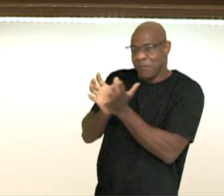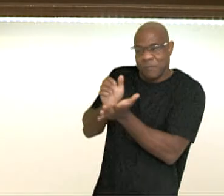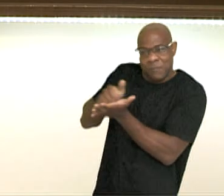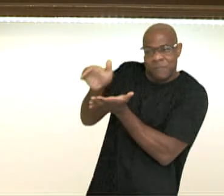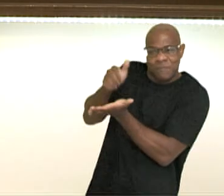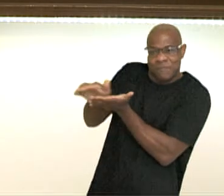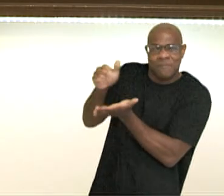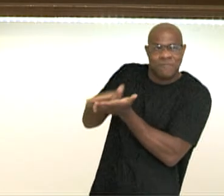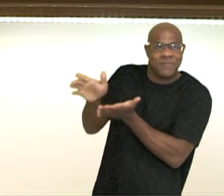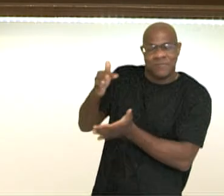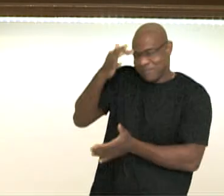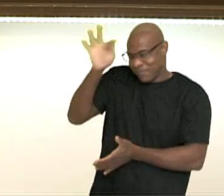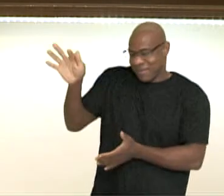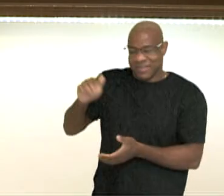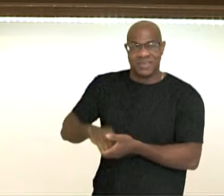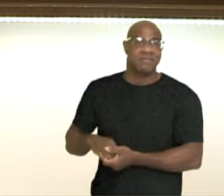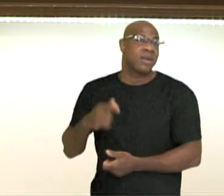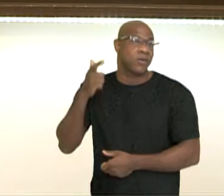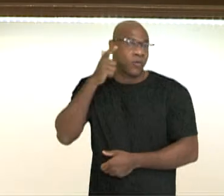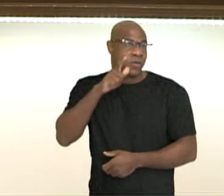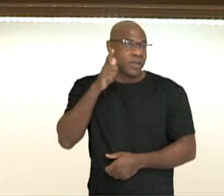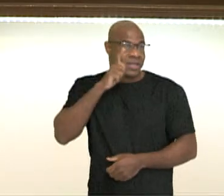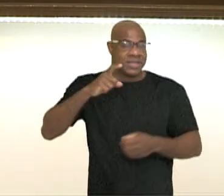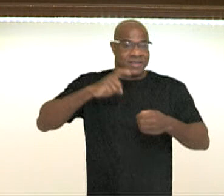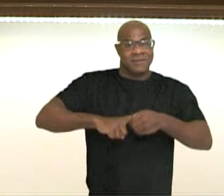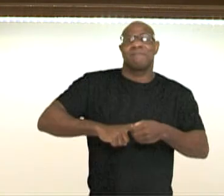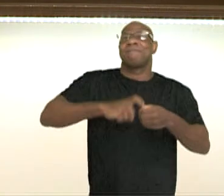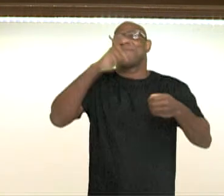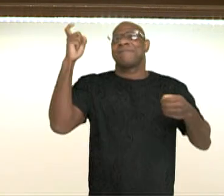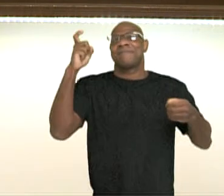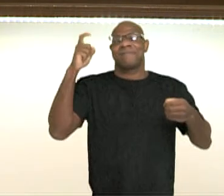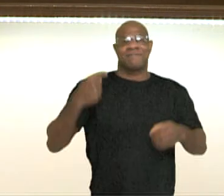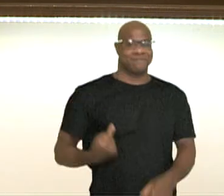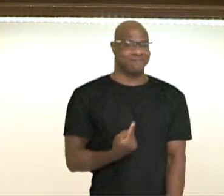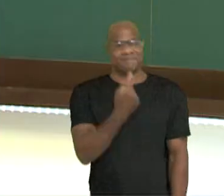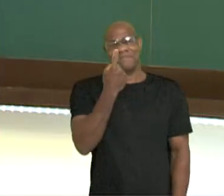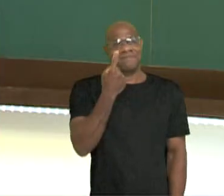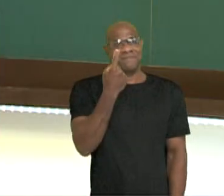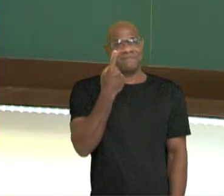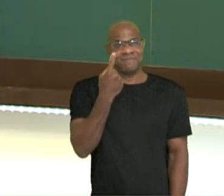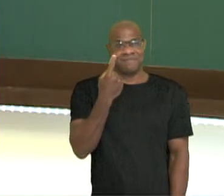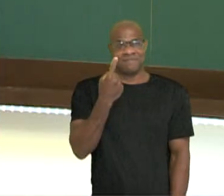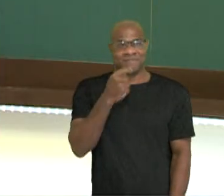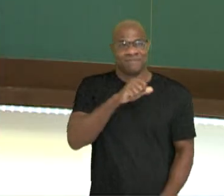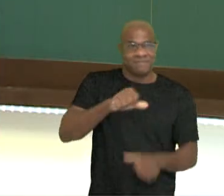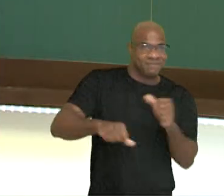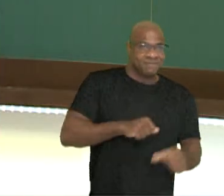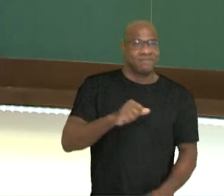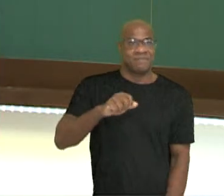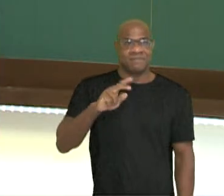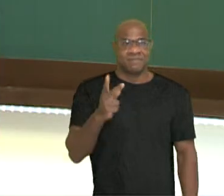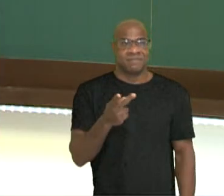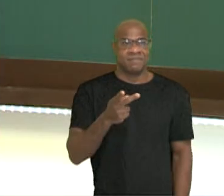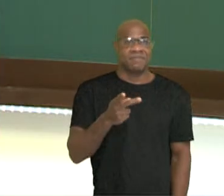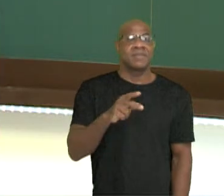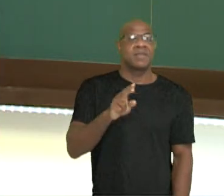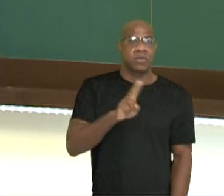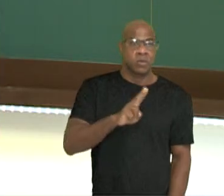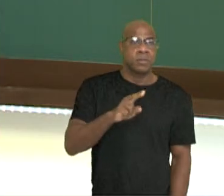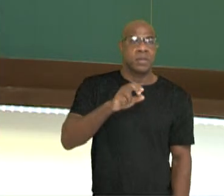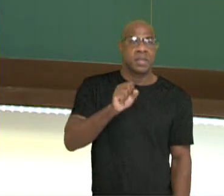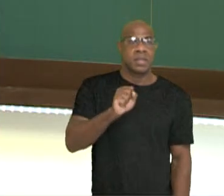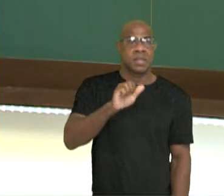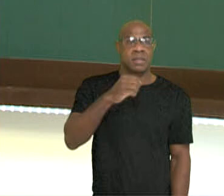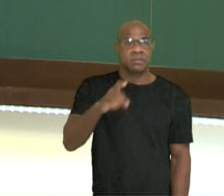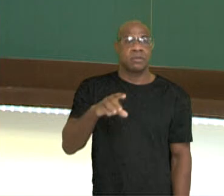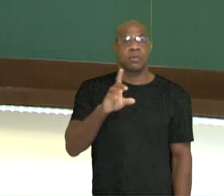independência da ilha de São Domingo, que agora vai se tornar o Haiti, que era o nome original, era o nome de